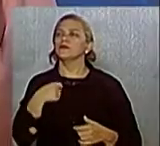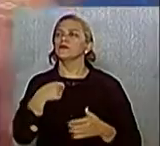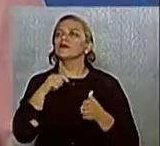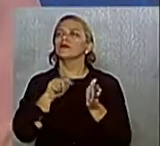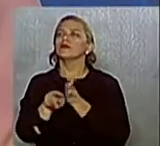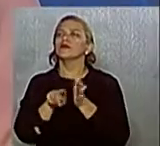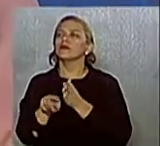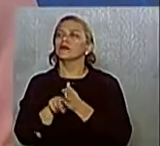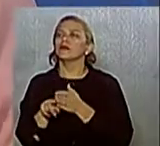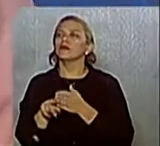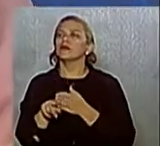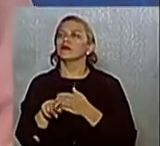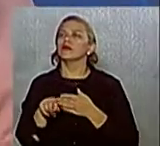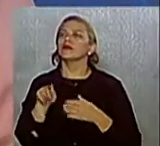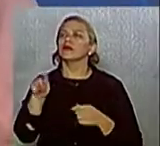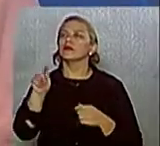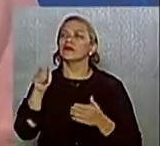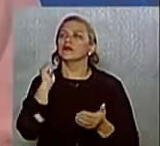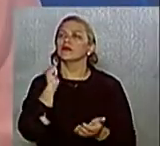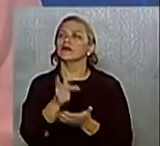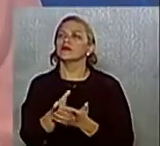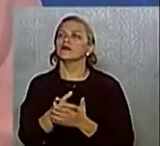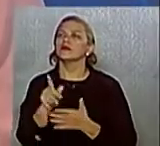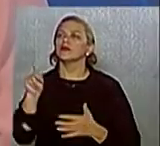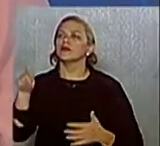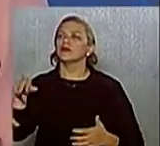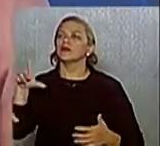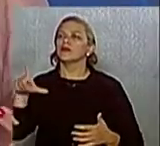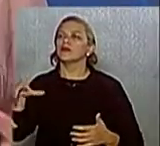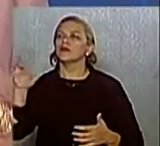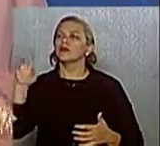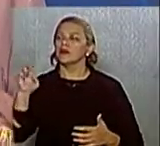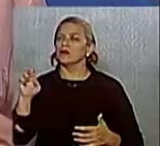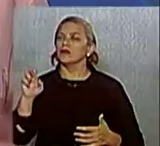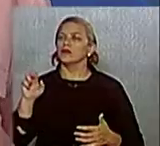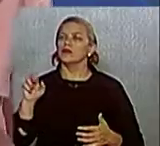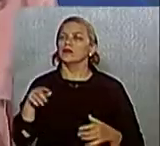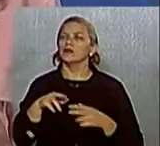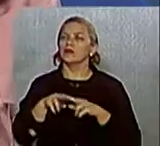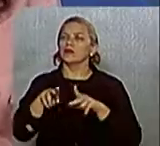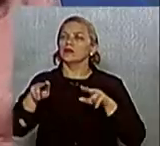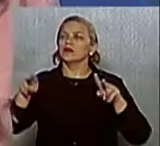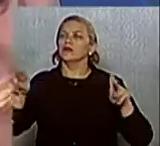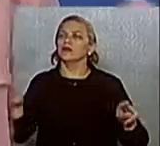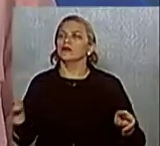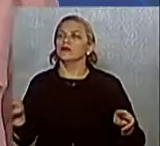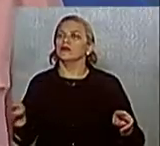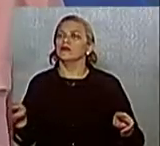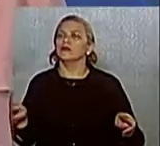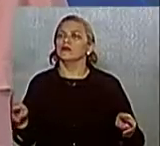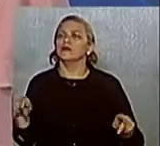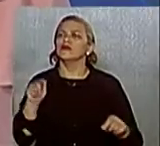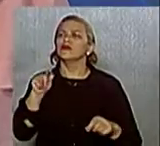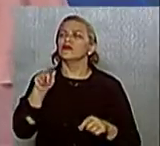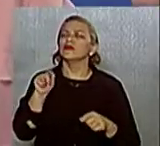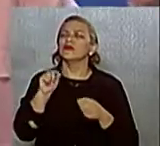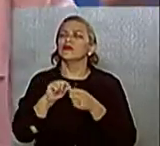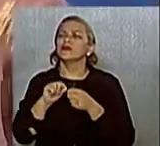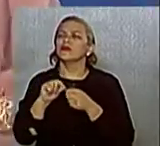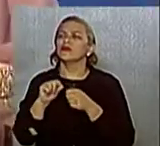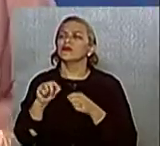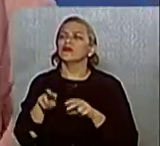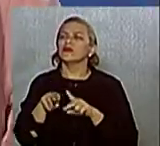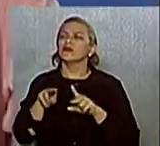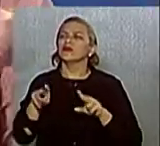então, se você paga a PLR para os seus funcionários. Eu começo a questionar, então, se você dá benefícios na sua empresa. Porque